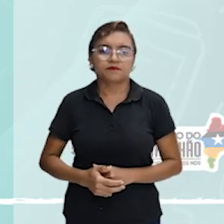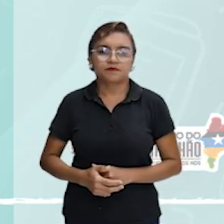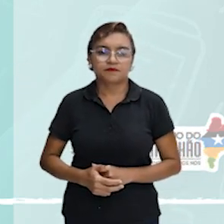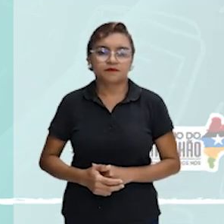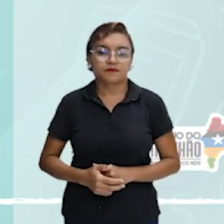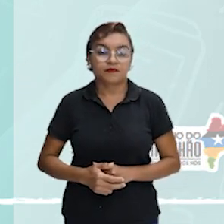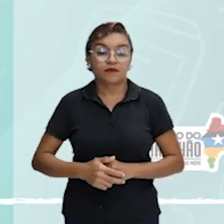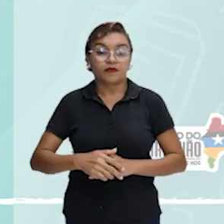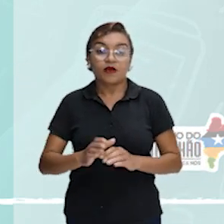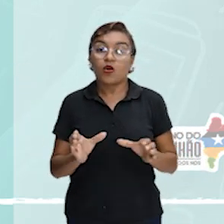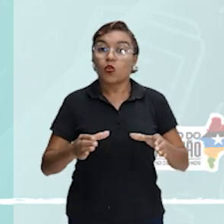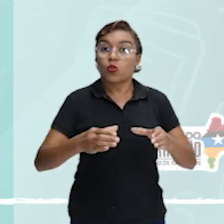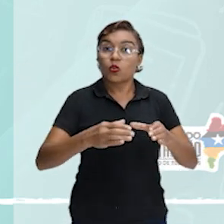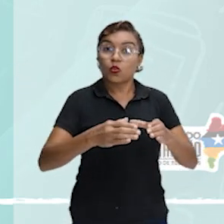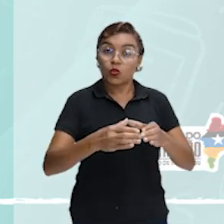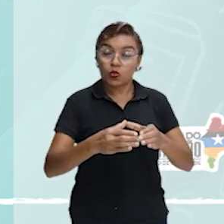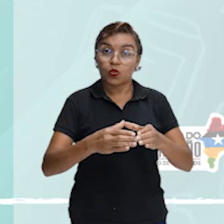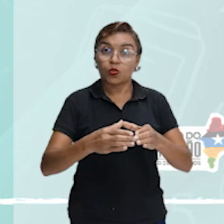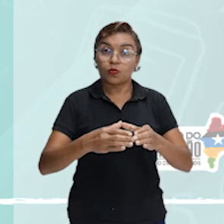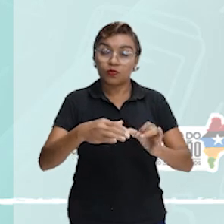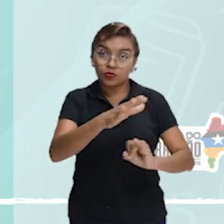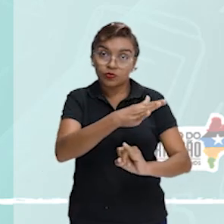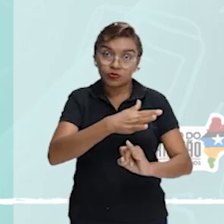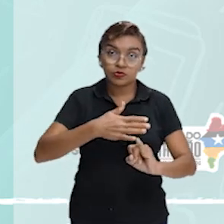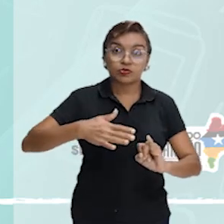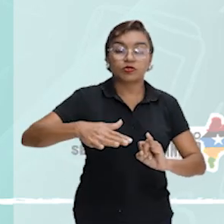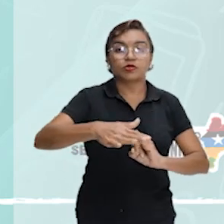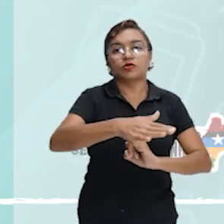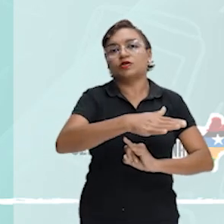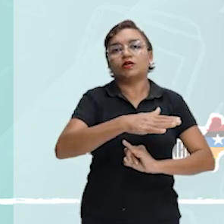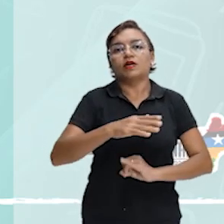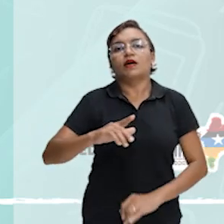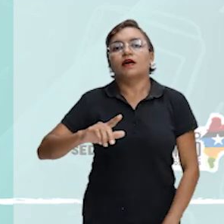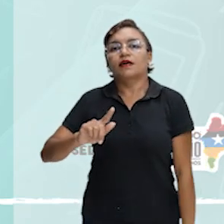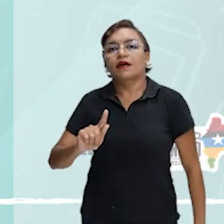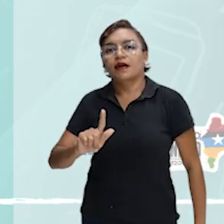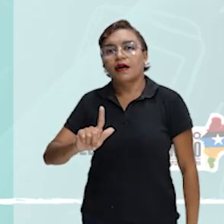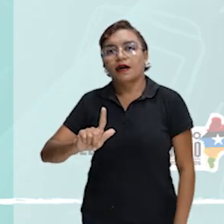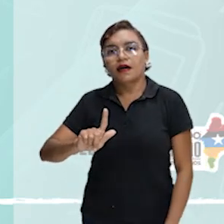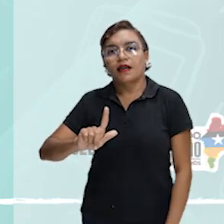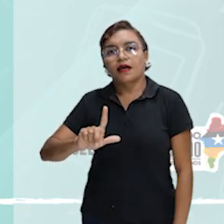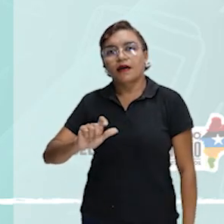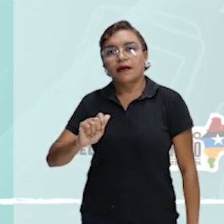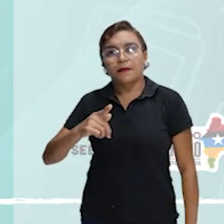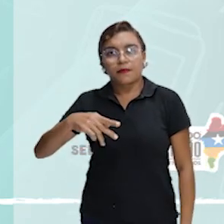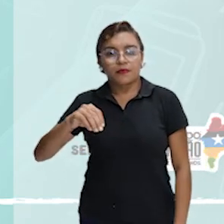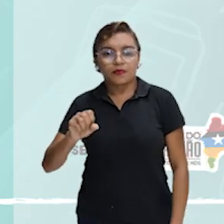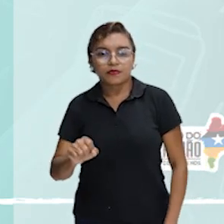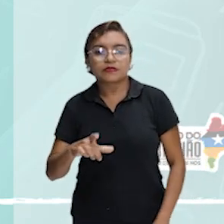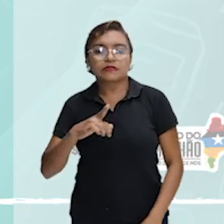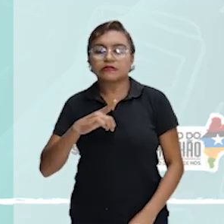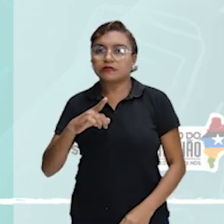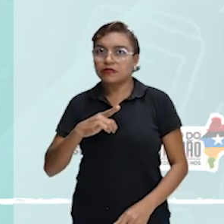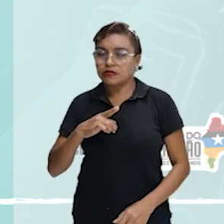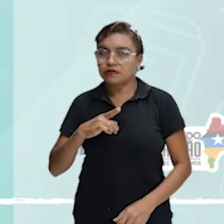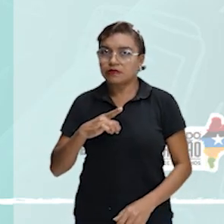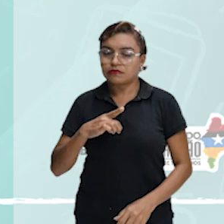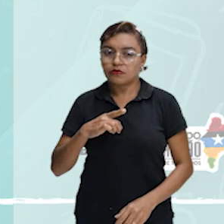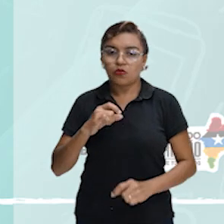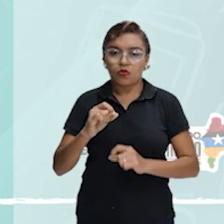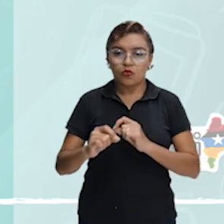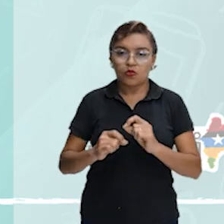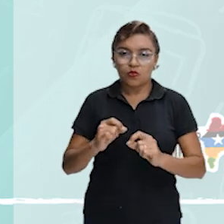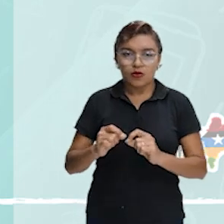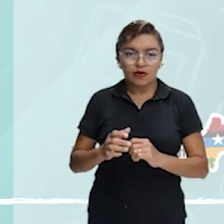O Arquipélago de Galápagos abriga espécies que não são encontradas em nenhum outro lugar da Terra. Olha só,